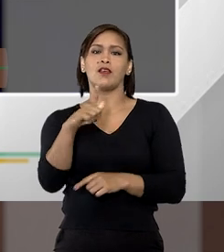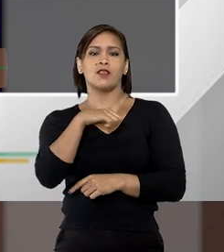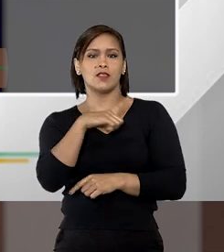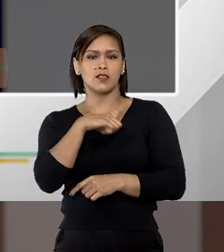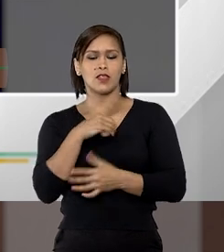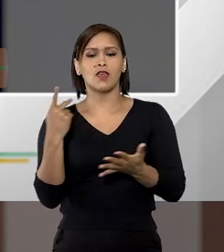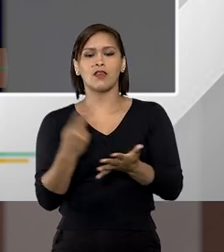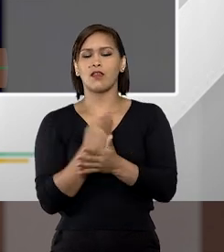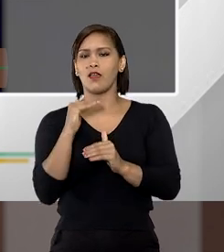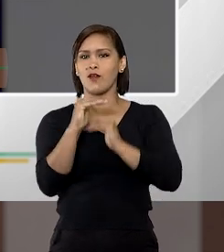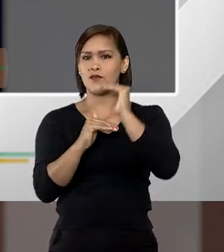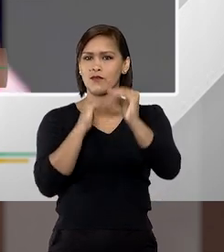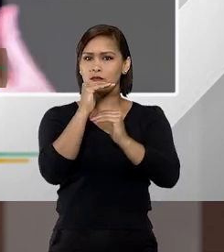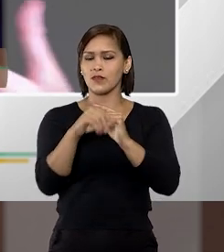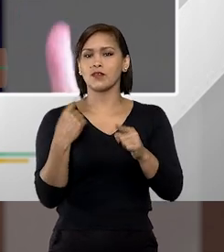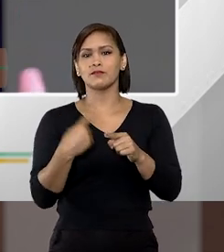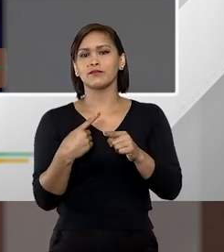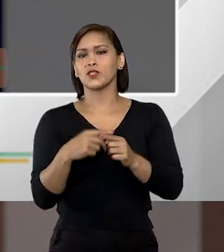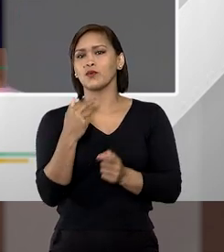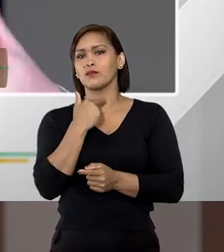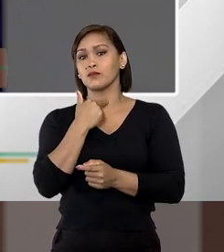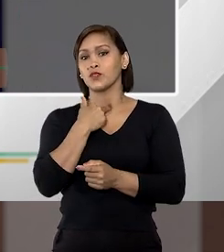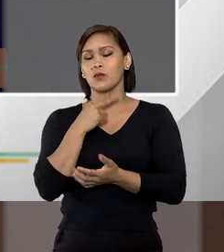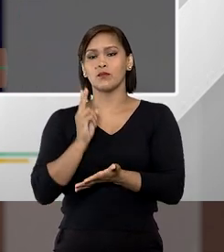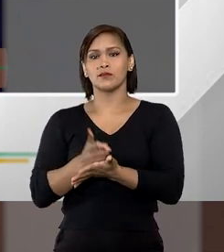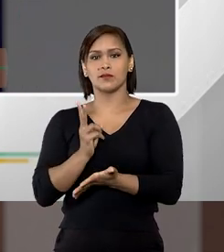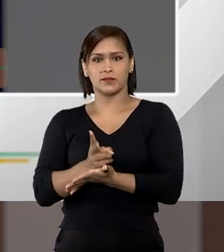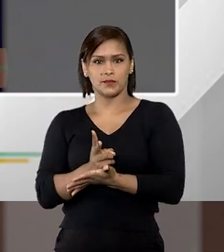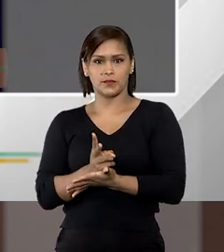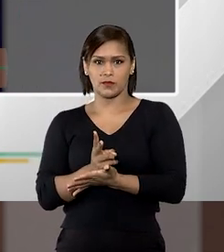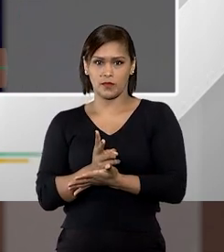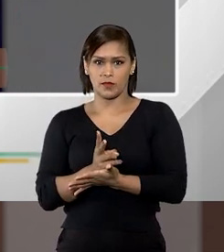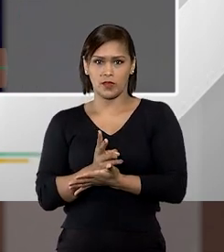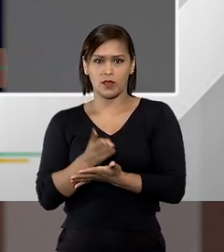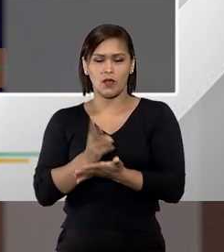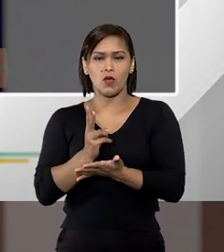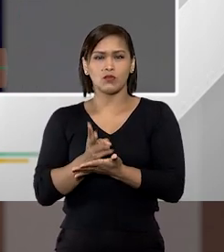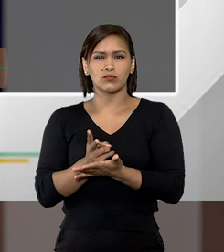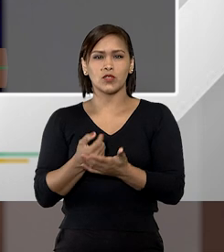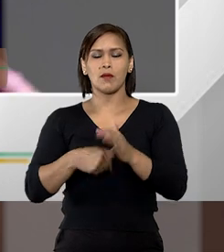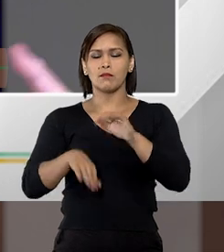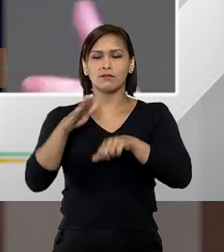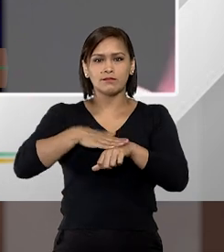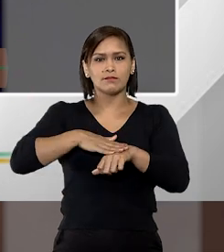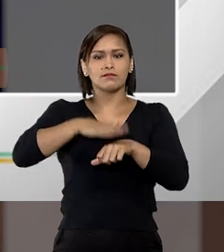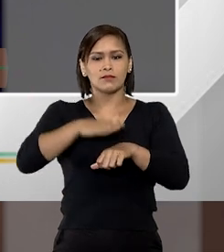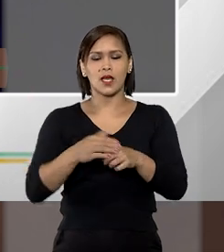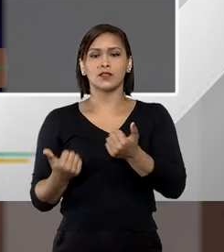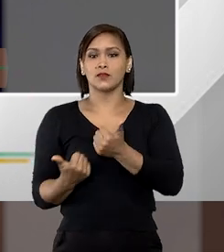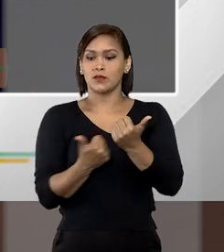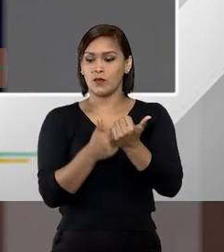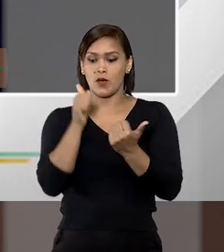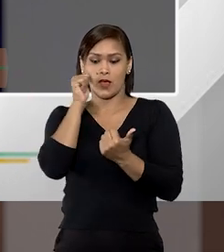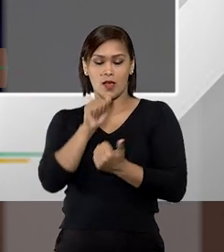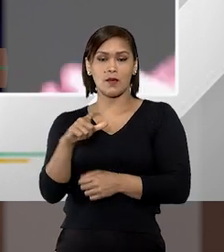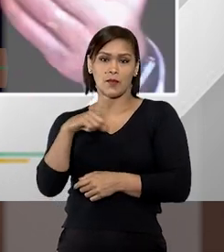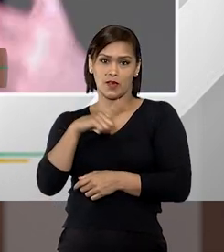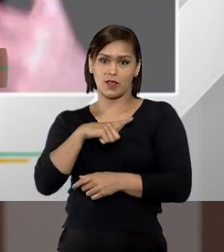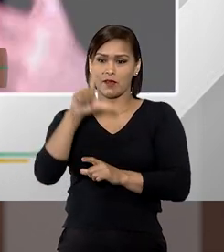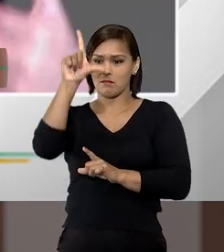tem que ser desenvolvida porque o que não pode é a gente continuar quanto mais suporte para essa mulher